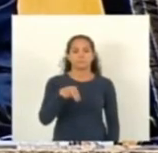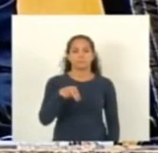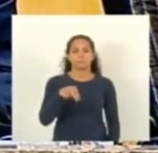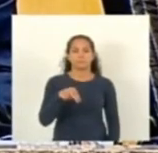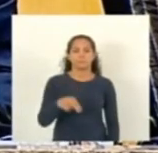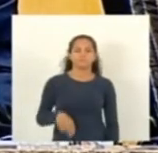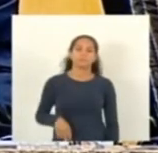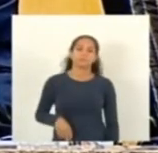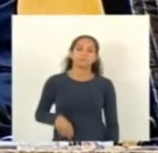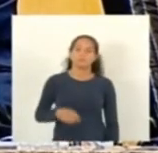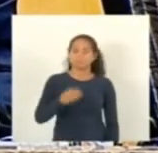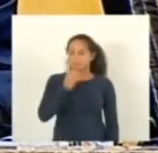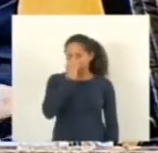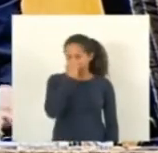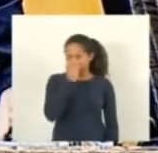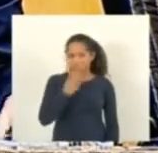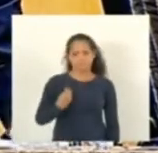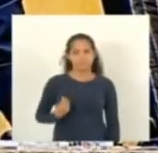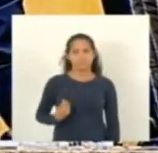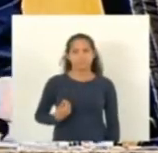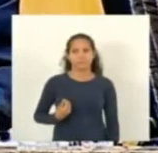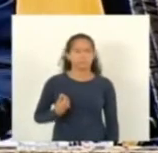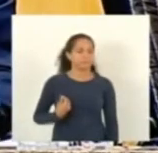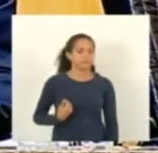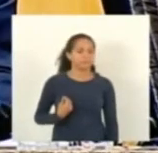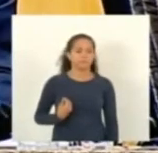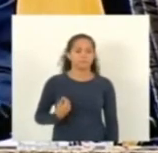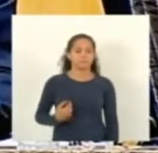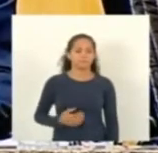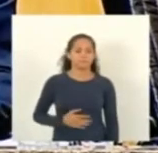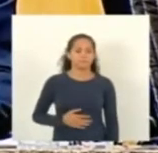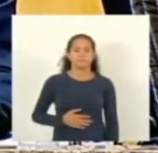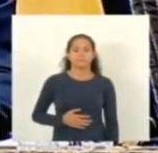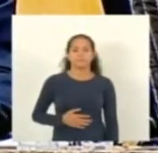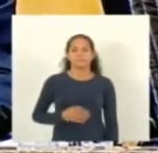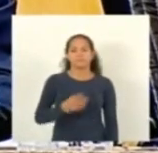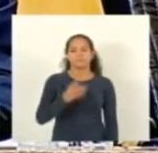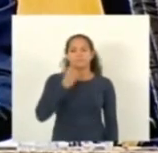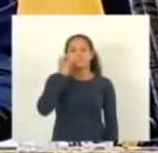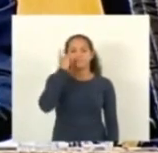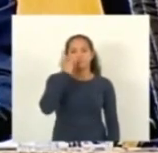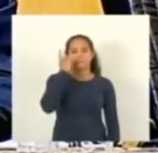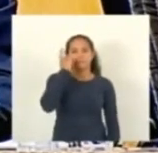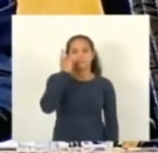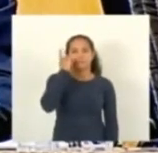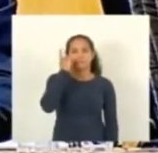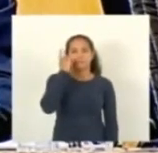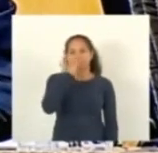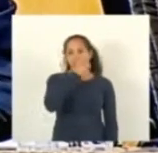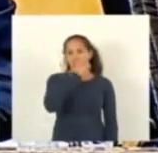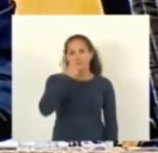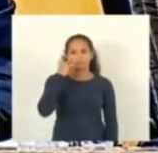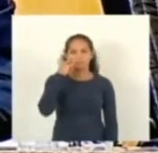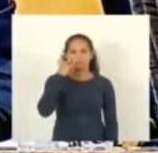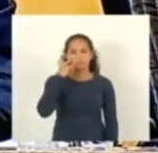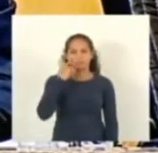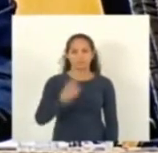Deputado Carlos Voh. Deputado Capitão Assunção.